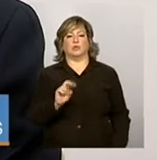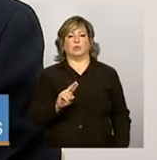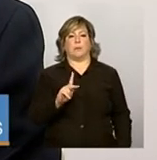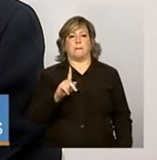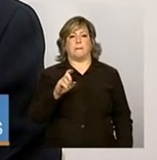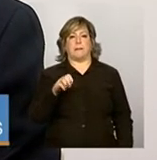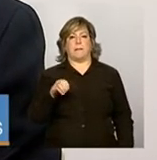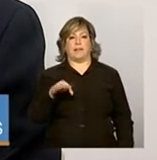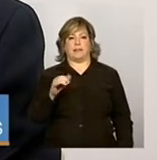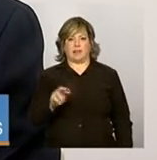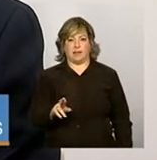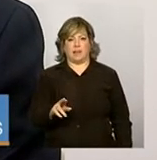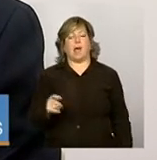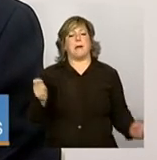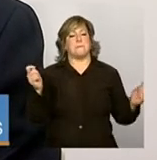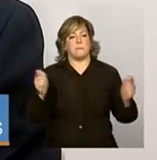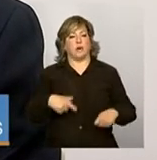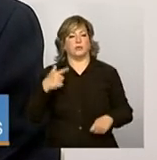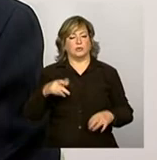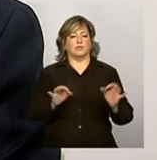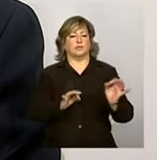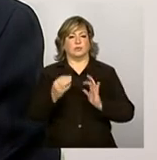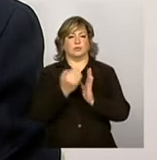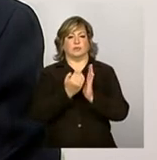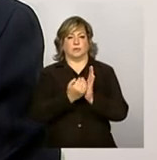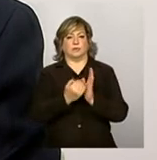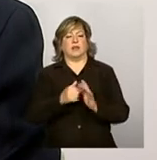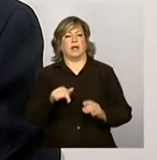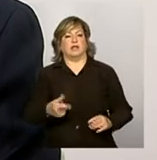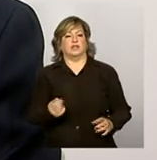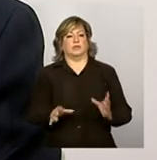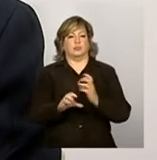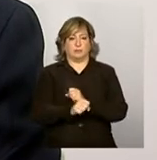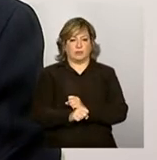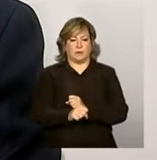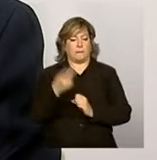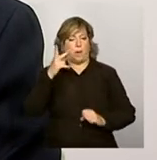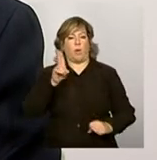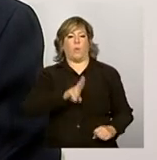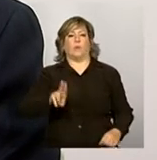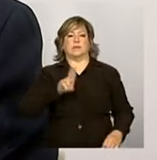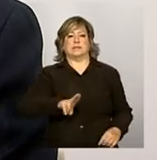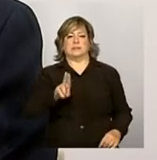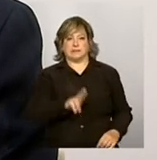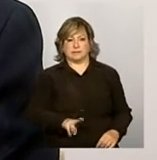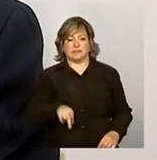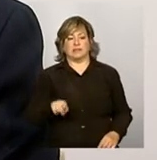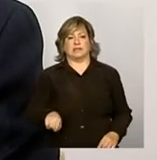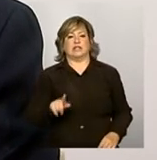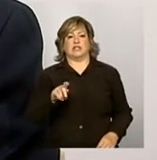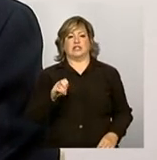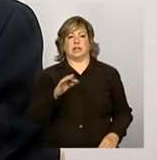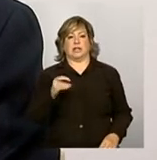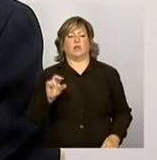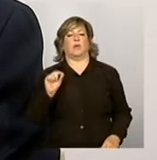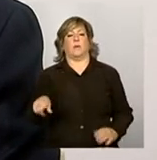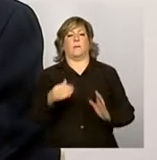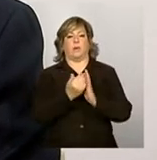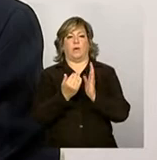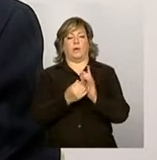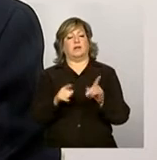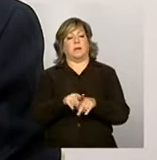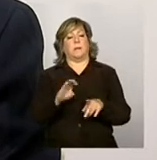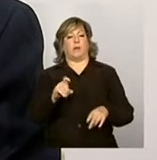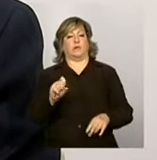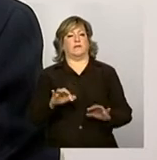aí, você pode reprogramar, normalmente, esses recursos para utilização na gestão do programa e do Bolsa.